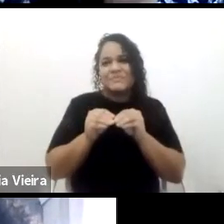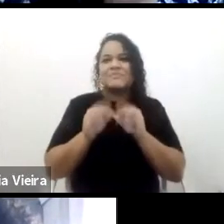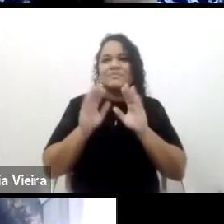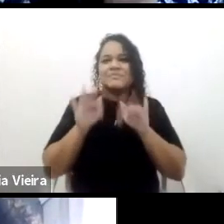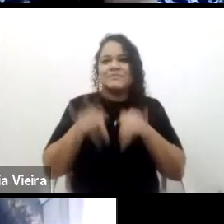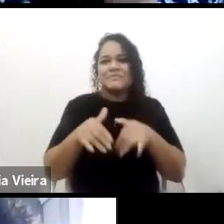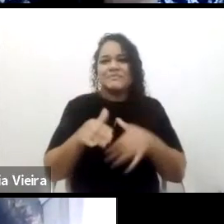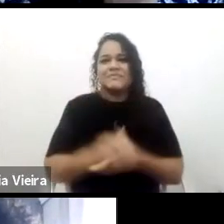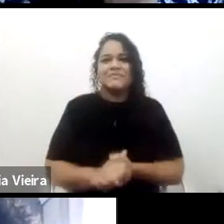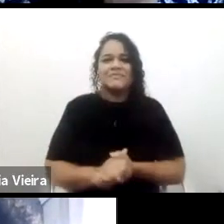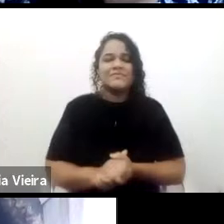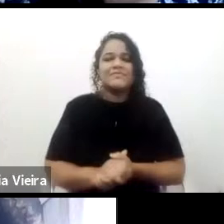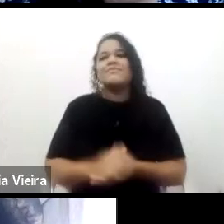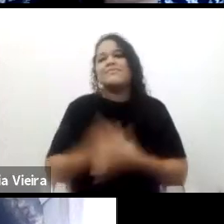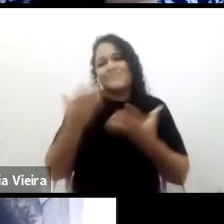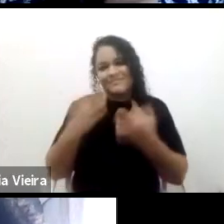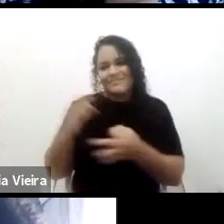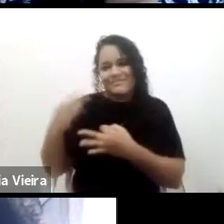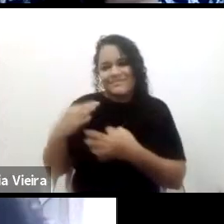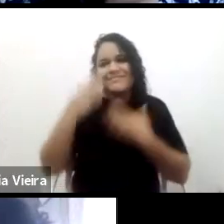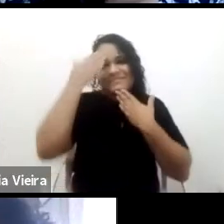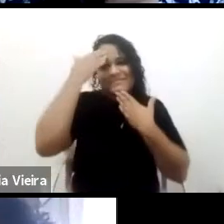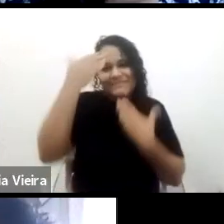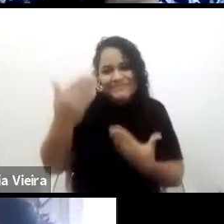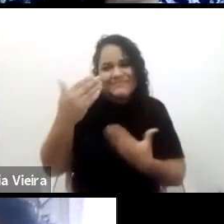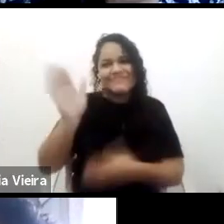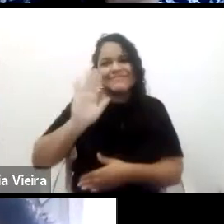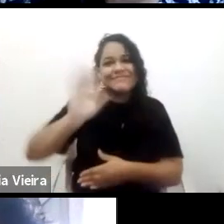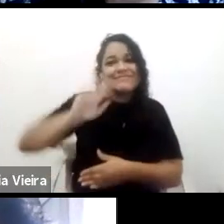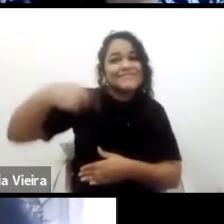Certinho, gente. Obrigada, então, e até a próxima.